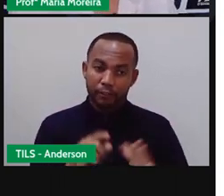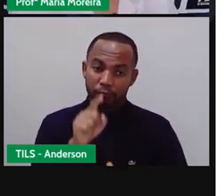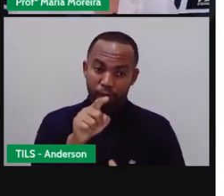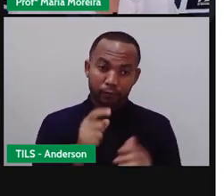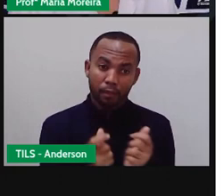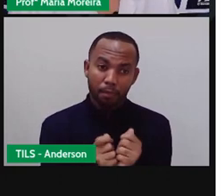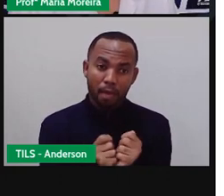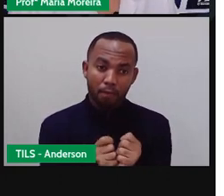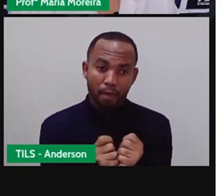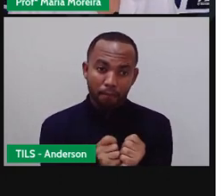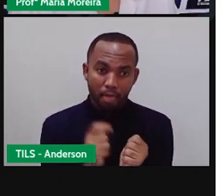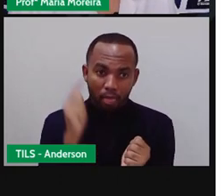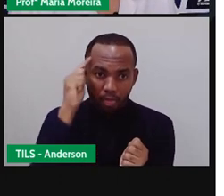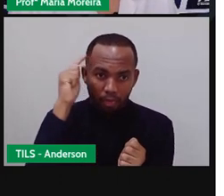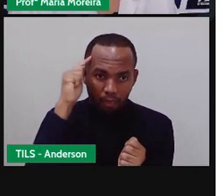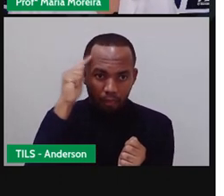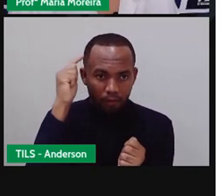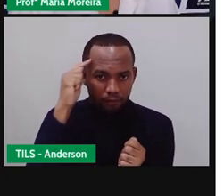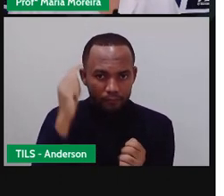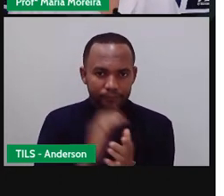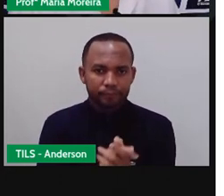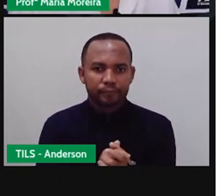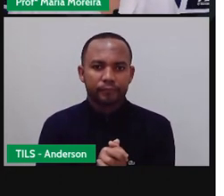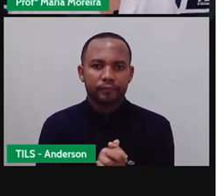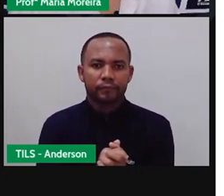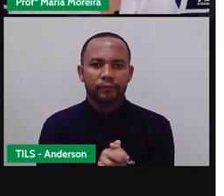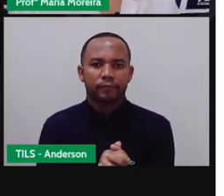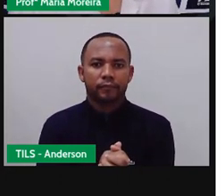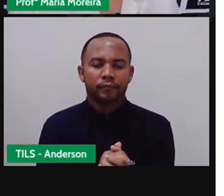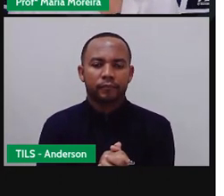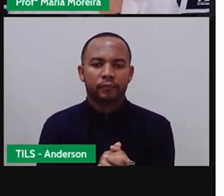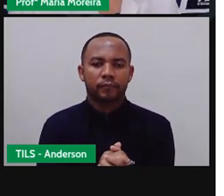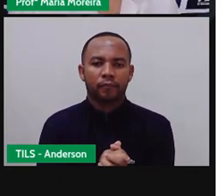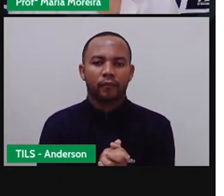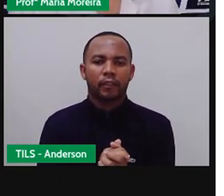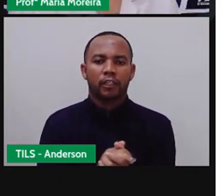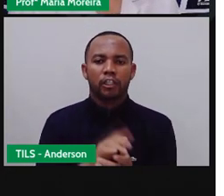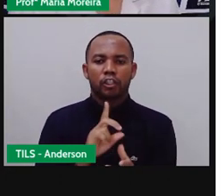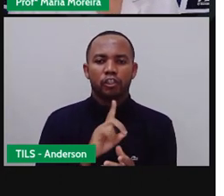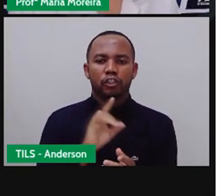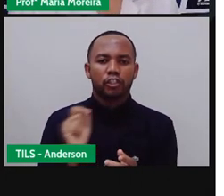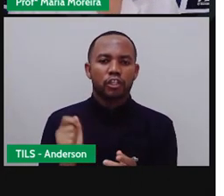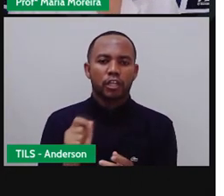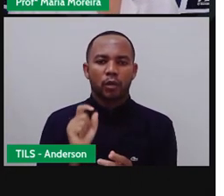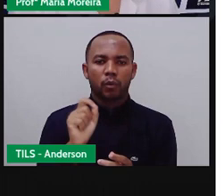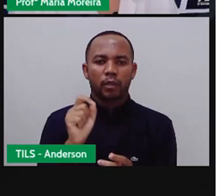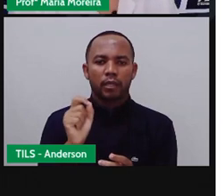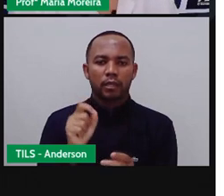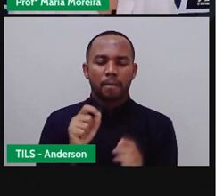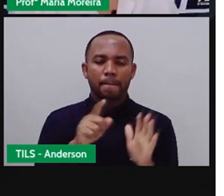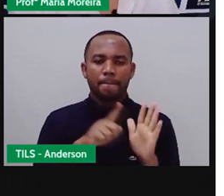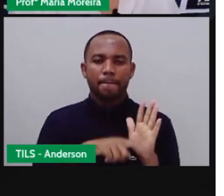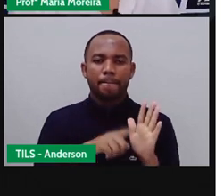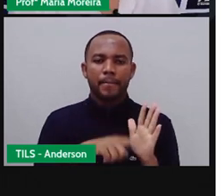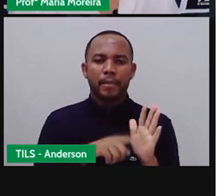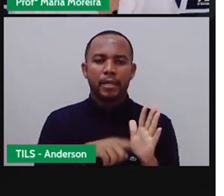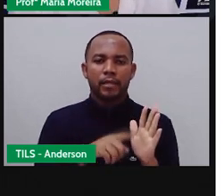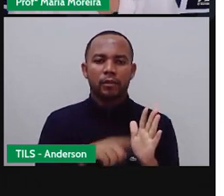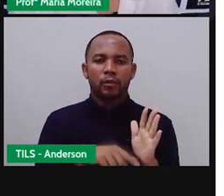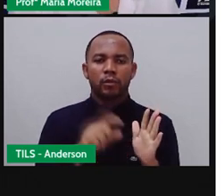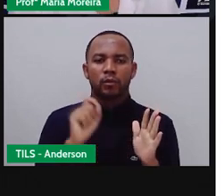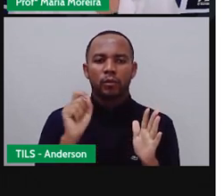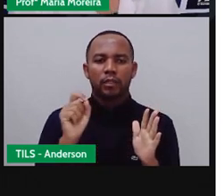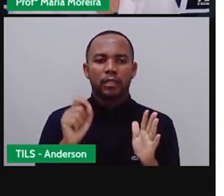ter o quê? Uma dosagem. Dosagem. Bom, desta forma, o dia torna-se menos produtivo e